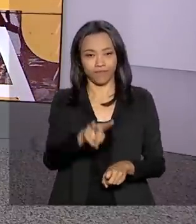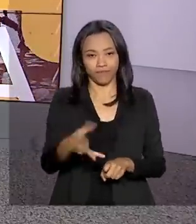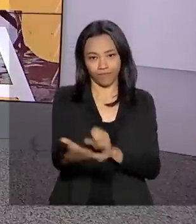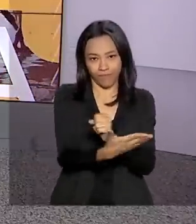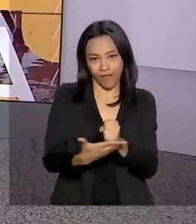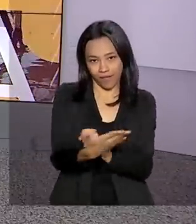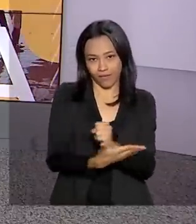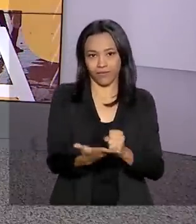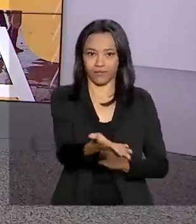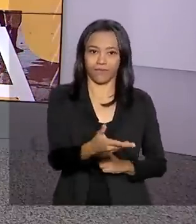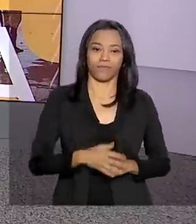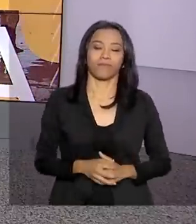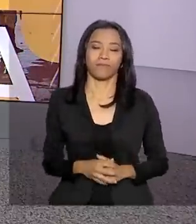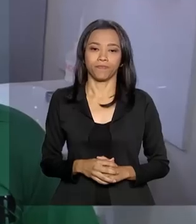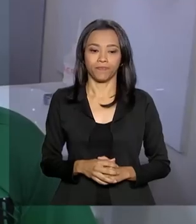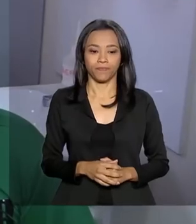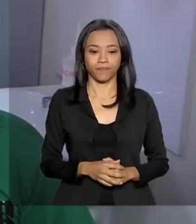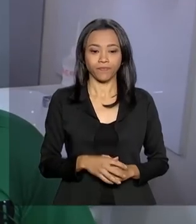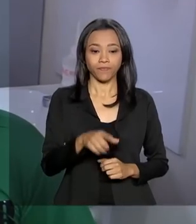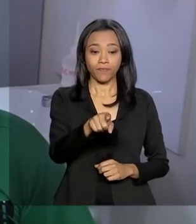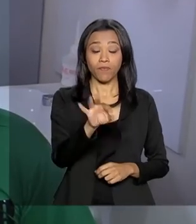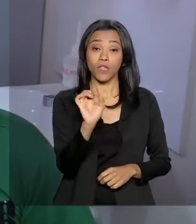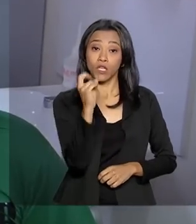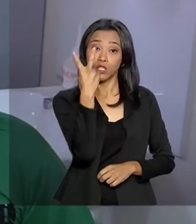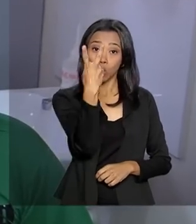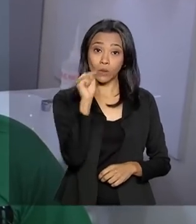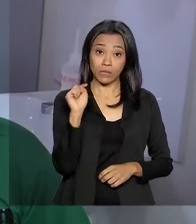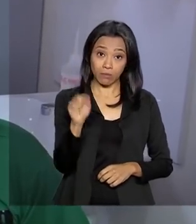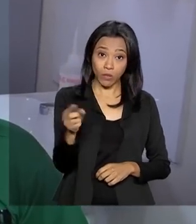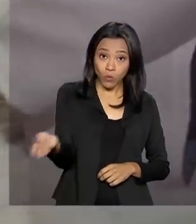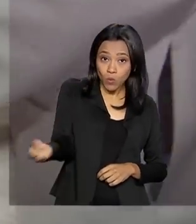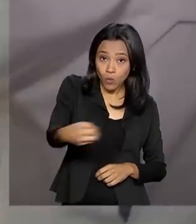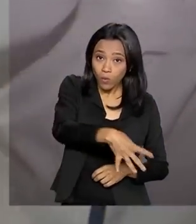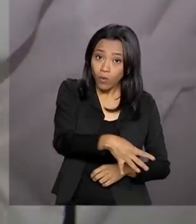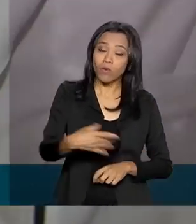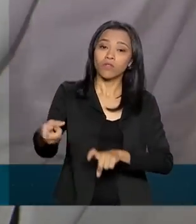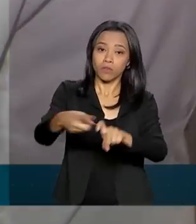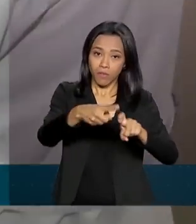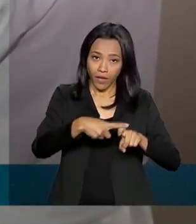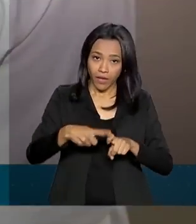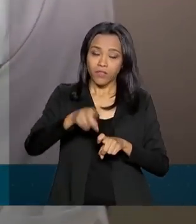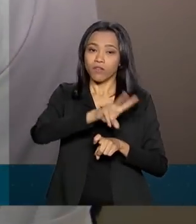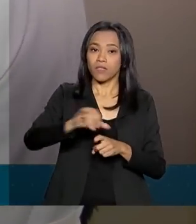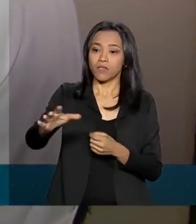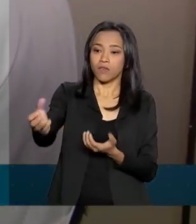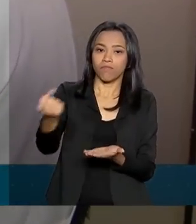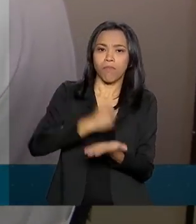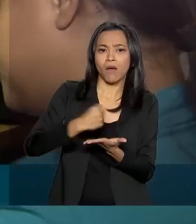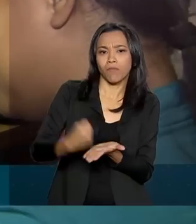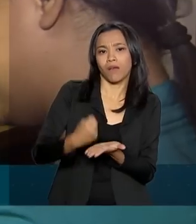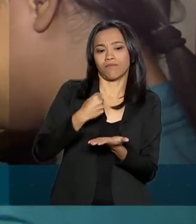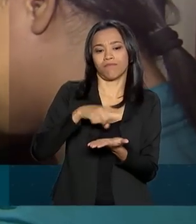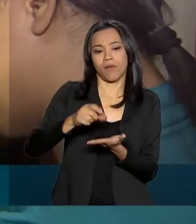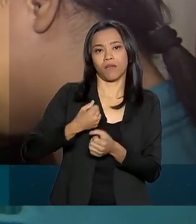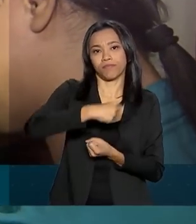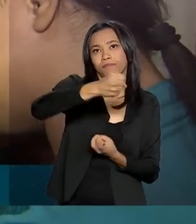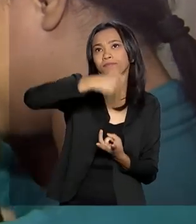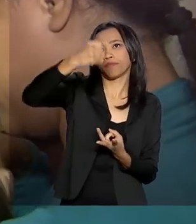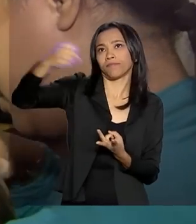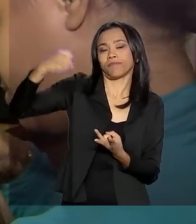Saúde. 2 mil novos médicos devem ser contratados para atuar em